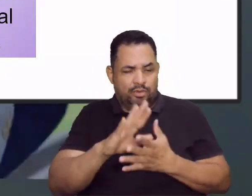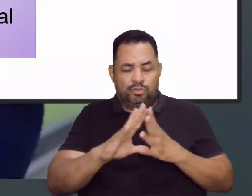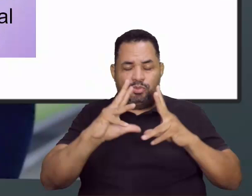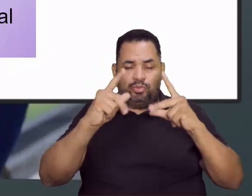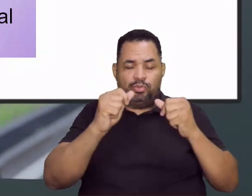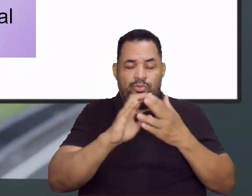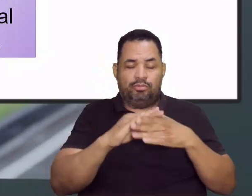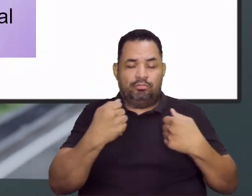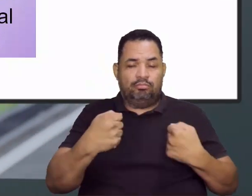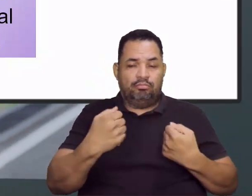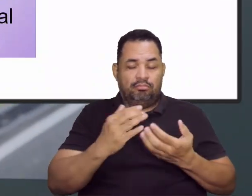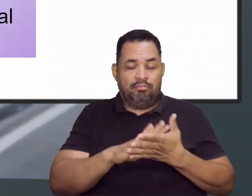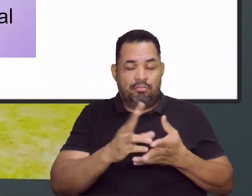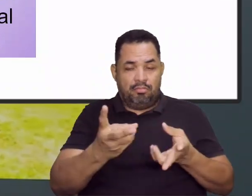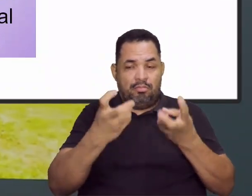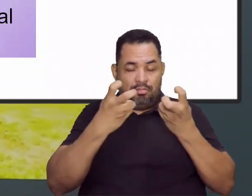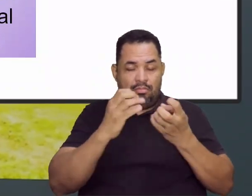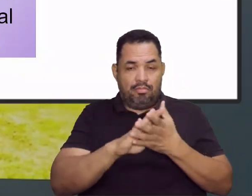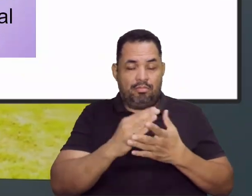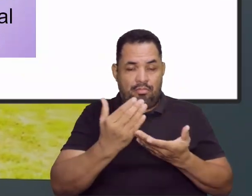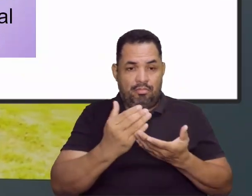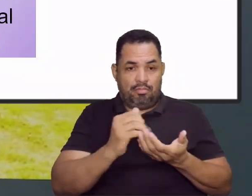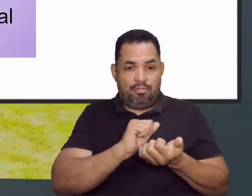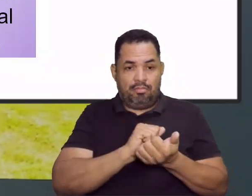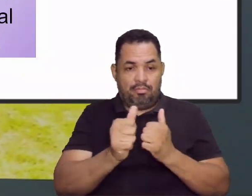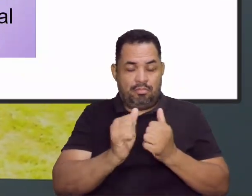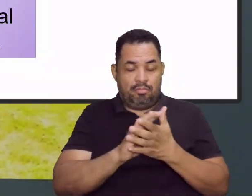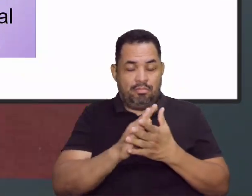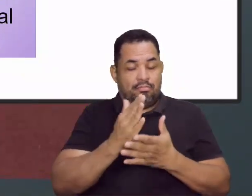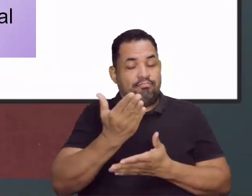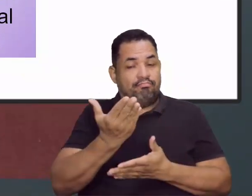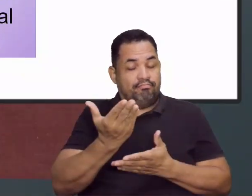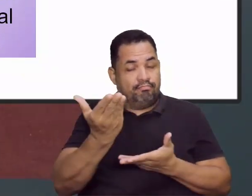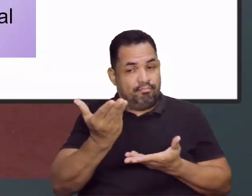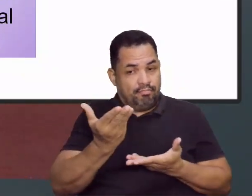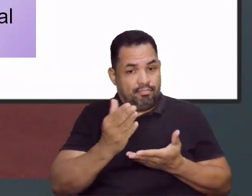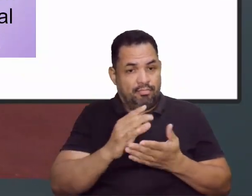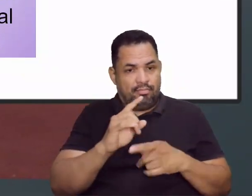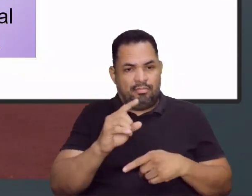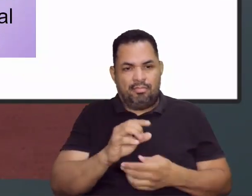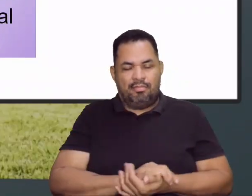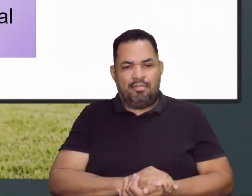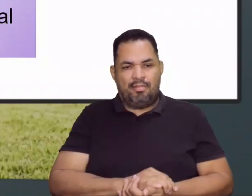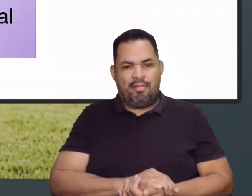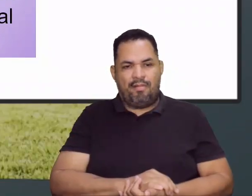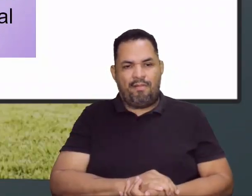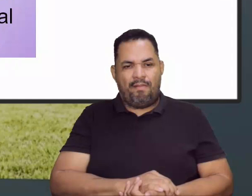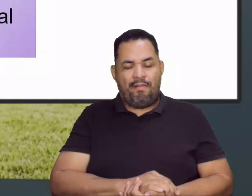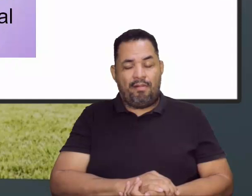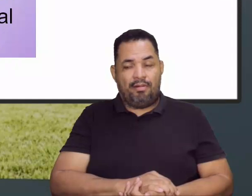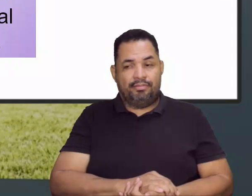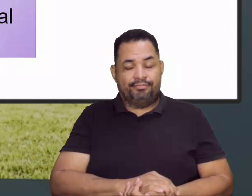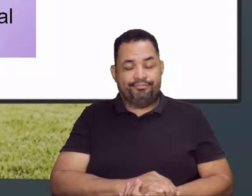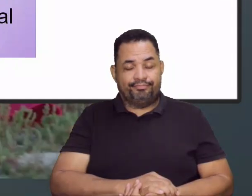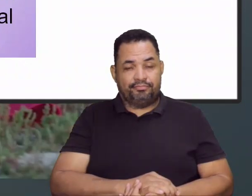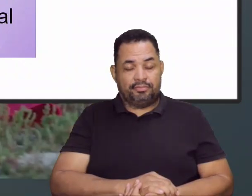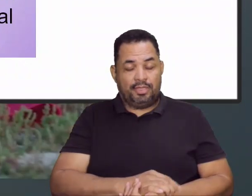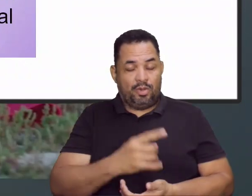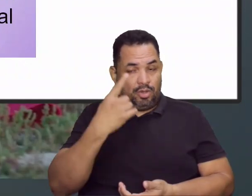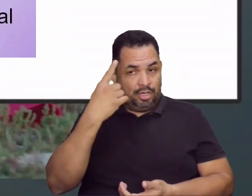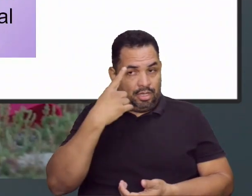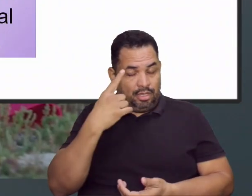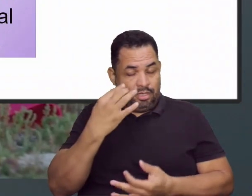tudo isso a gente vai poder perceber aí nesse jogo. E aí, conto com cada um de vocês, eu já estou aqui, com as anteninhas